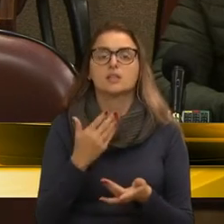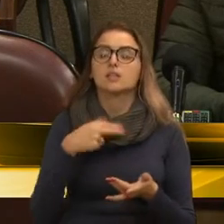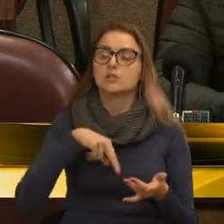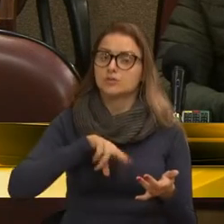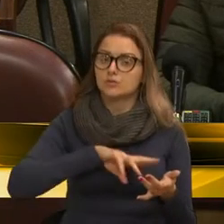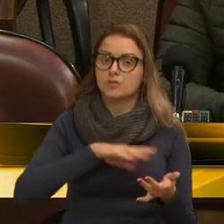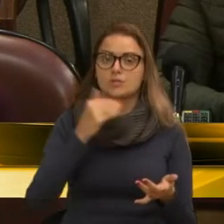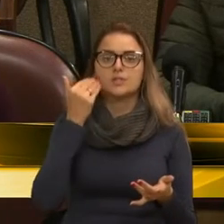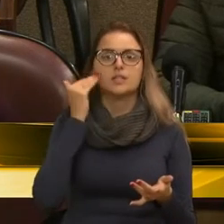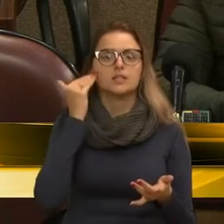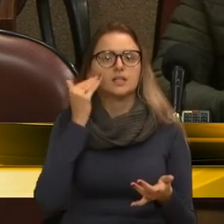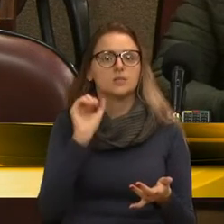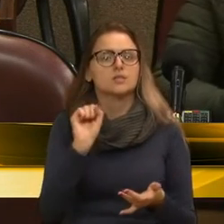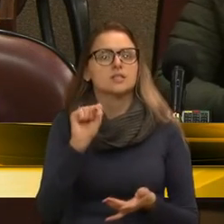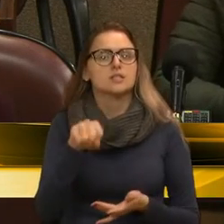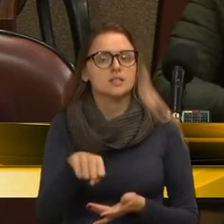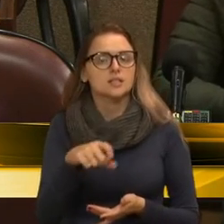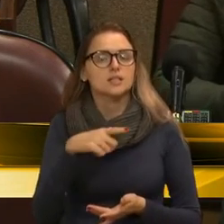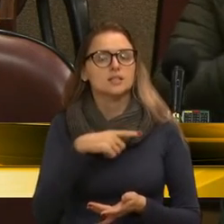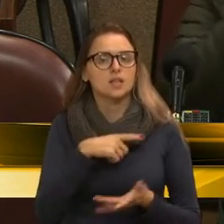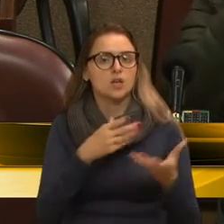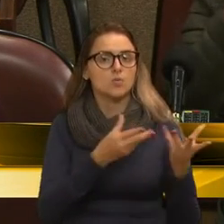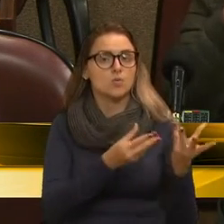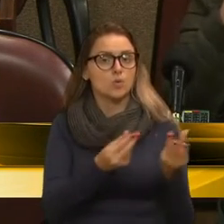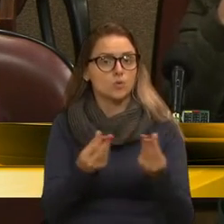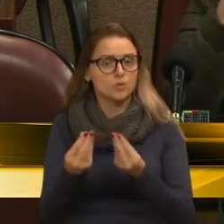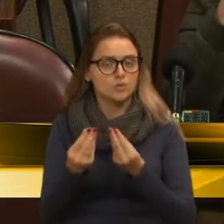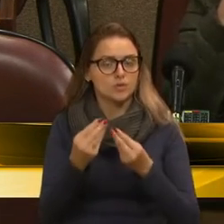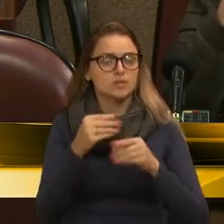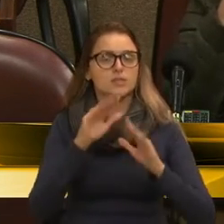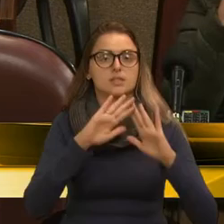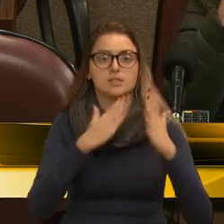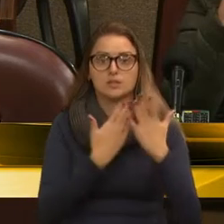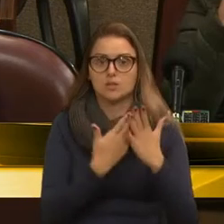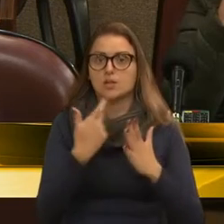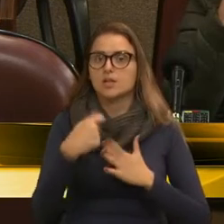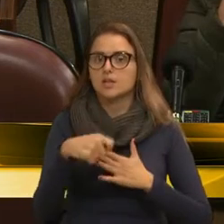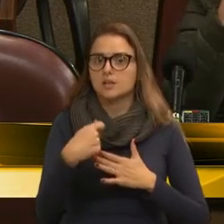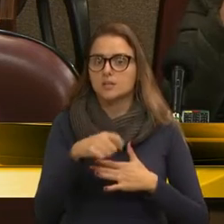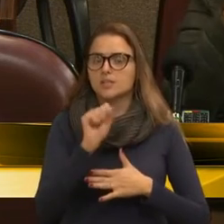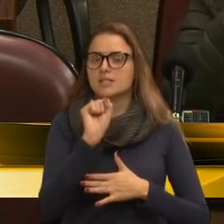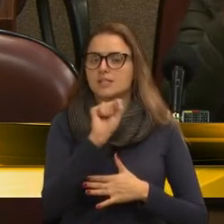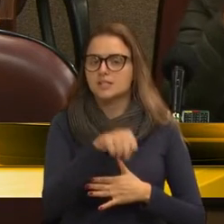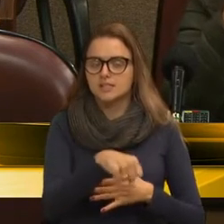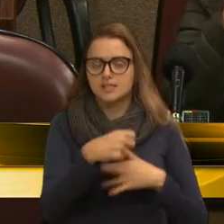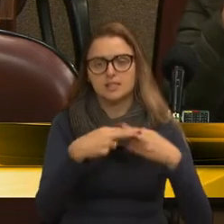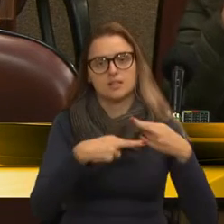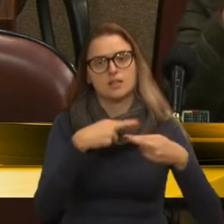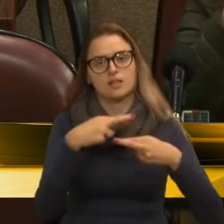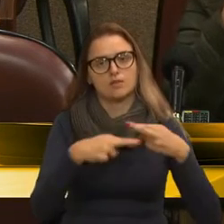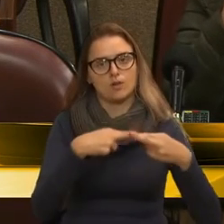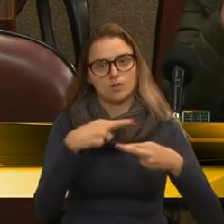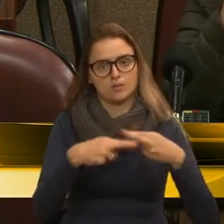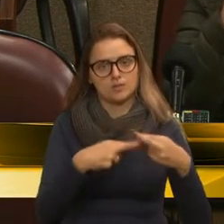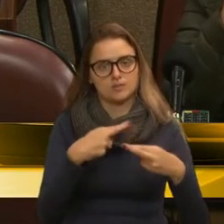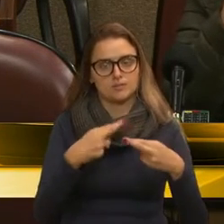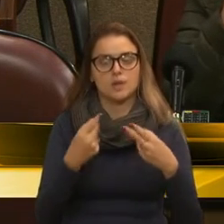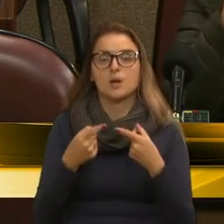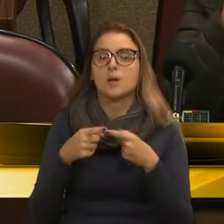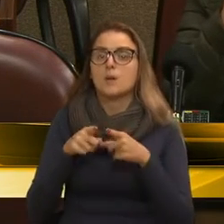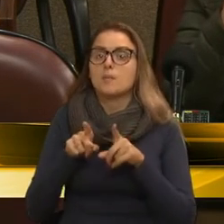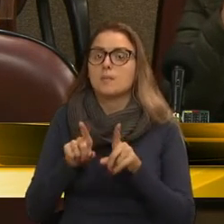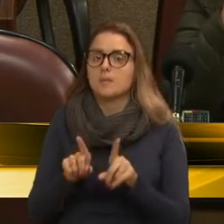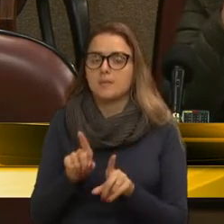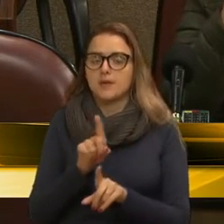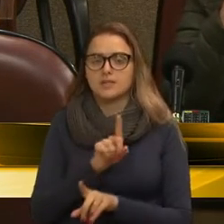sim, que dezenas de nossas escolas precisam sim de diversas reformas, mas não